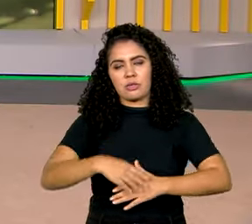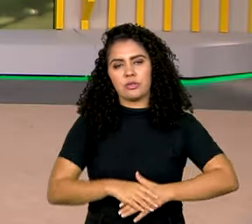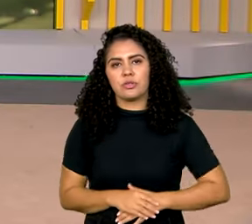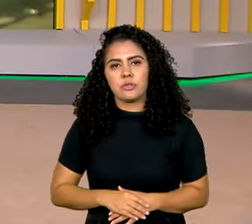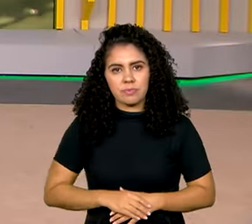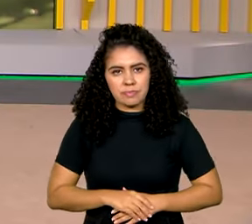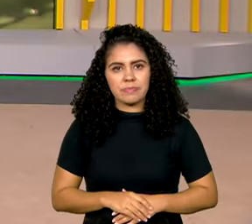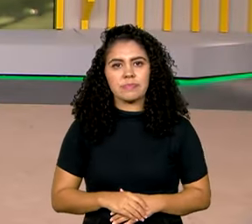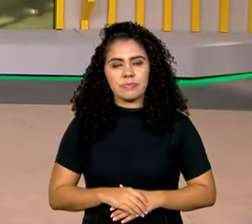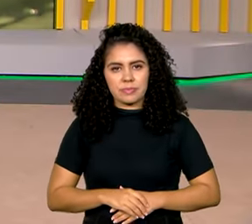pelas informações. Boa noite, Vanessa.